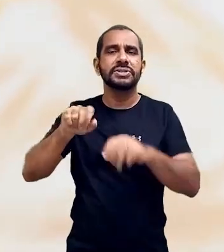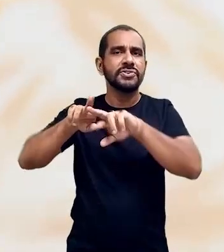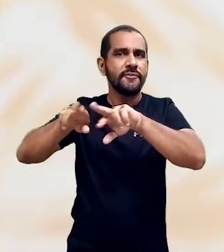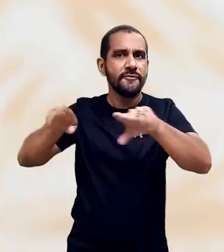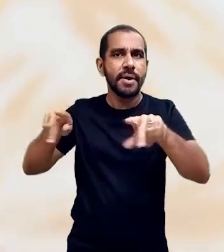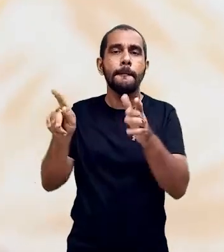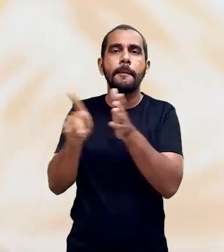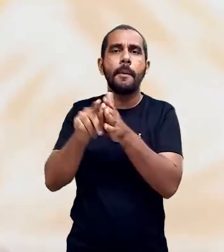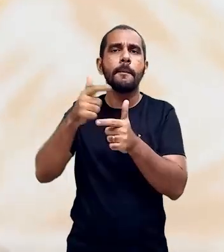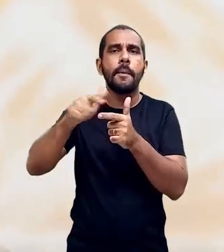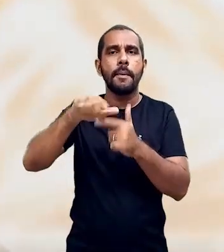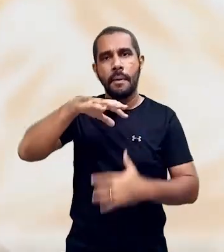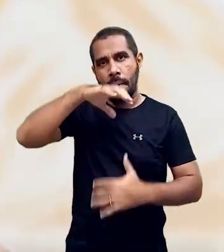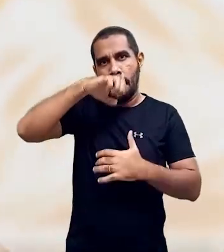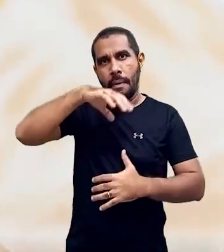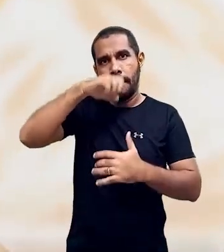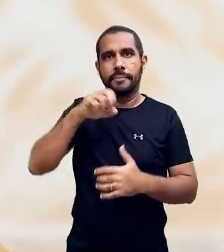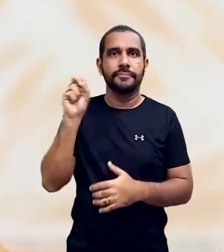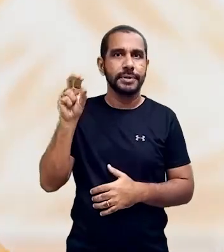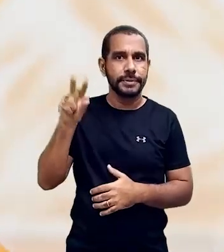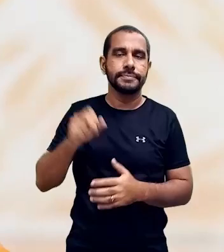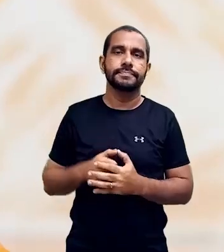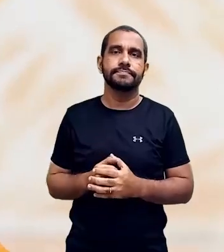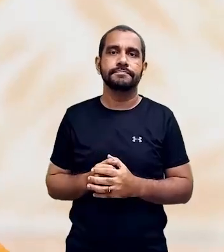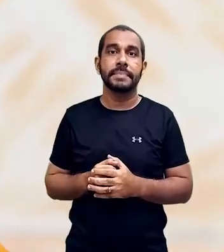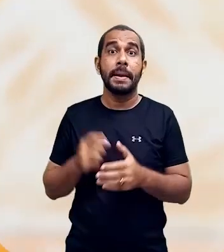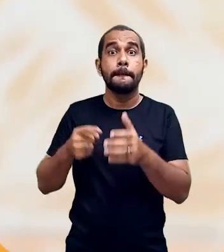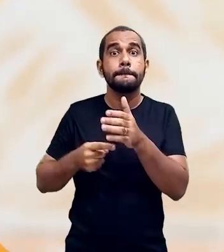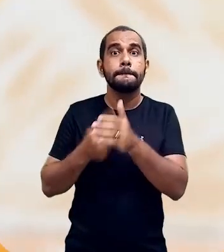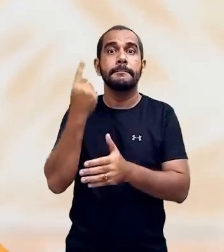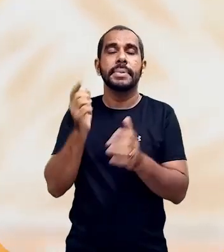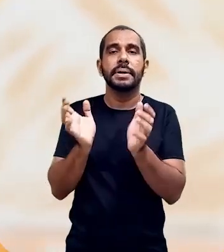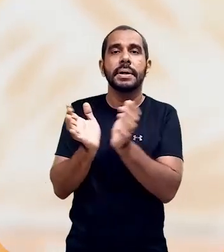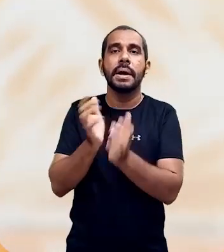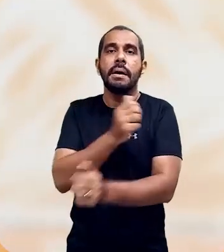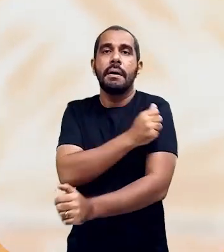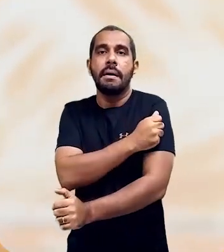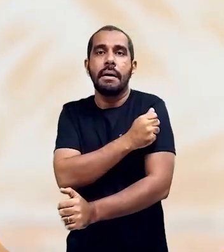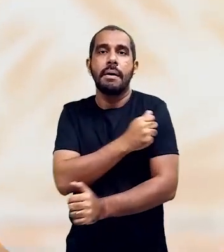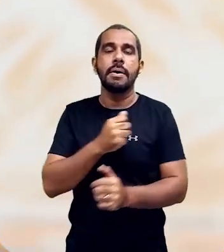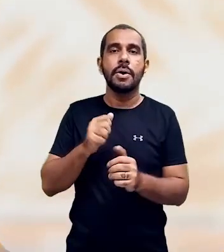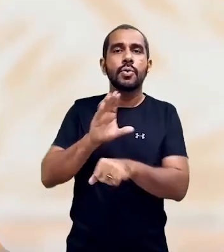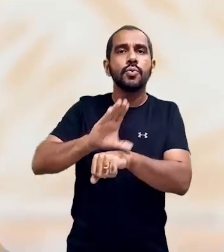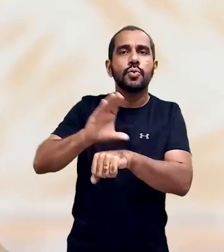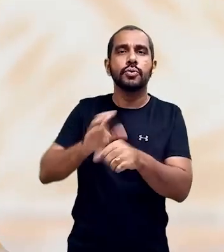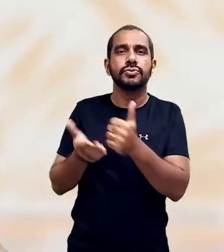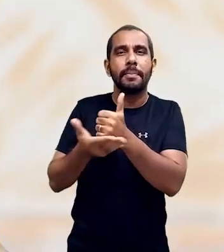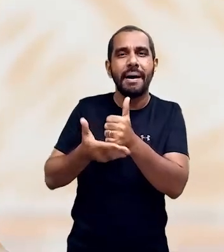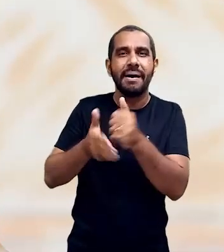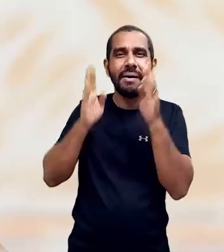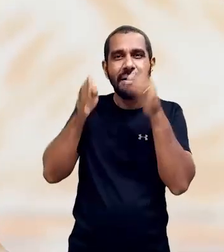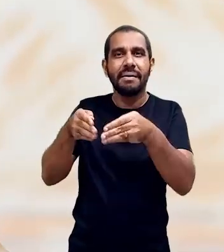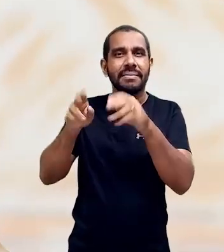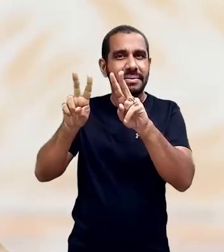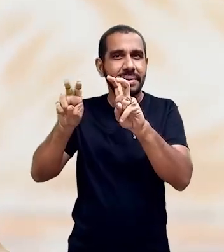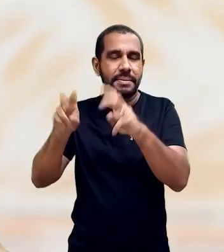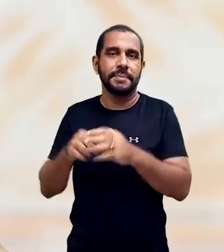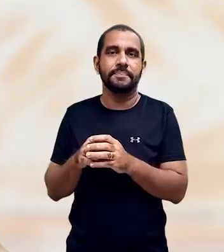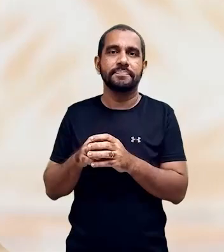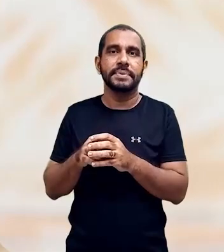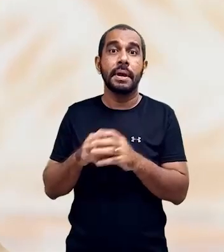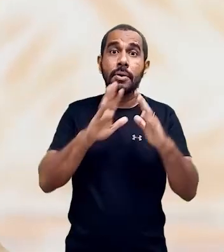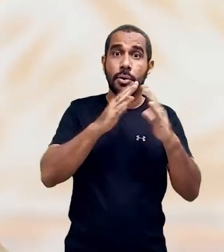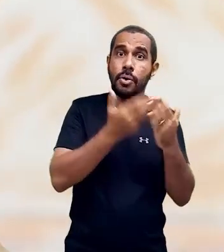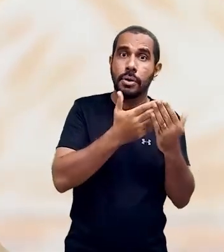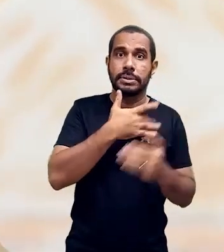e outros vírus respiratórios. Eles fizeram parte da primeira turma do curso básico voltado à temática, disponibilizado